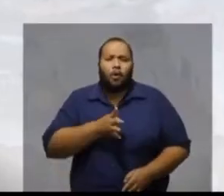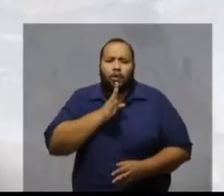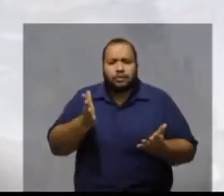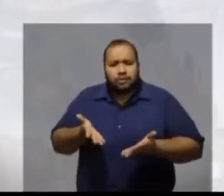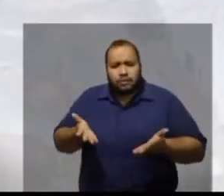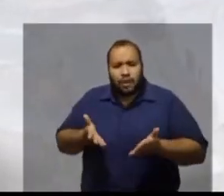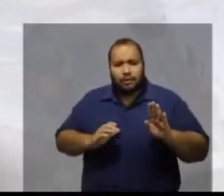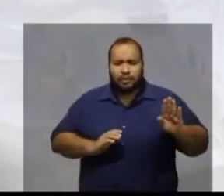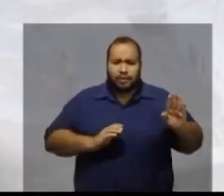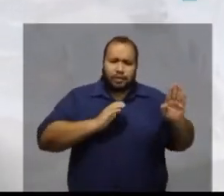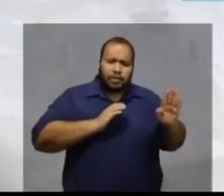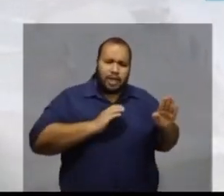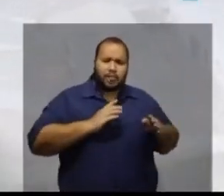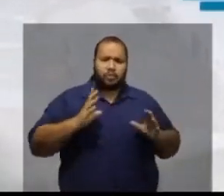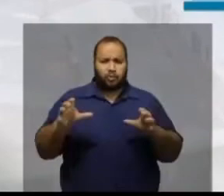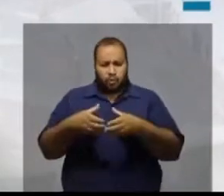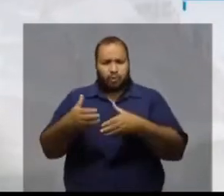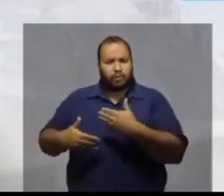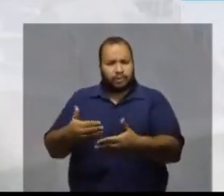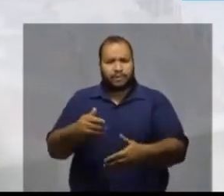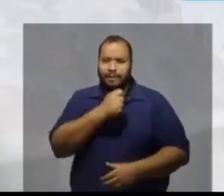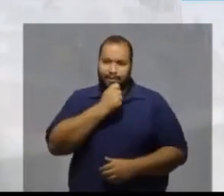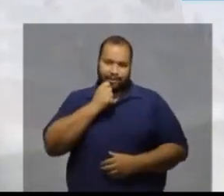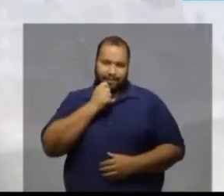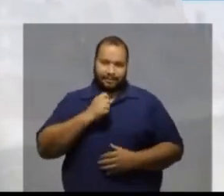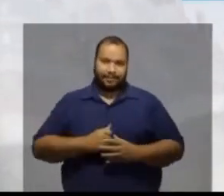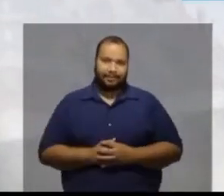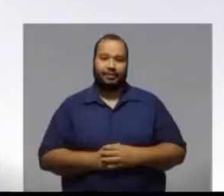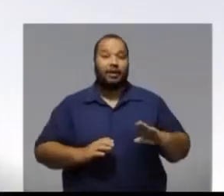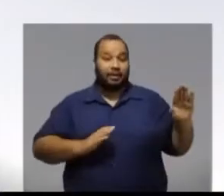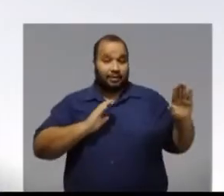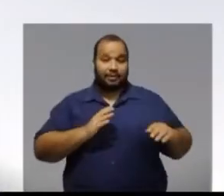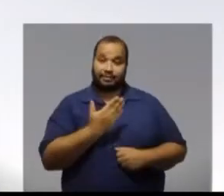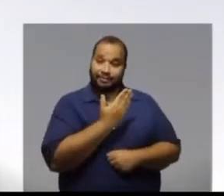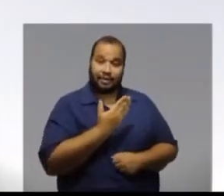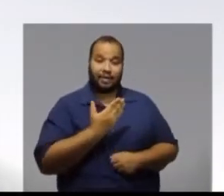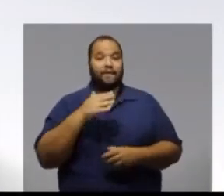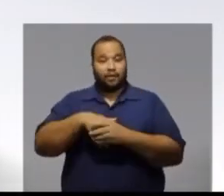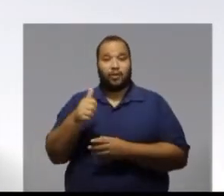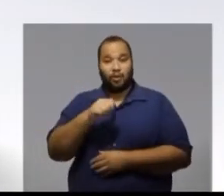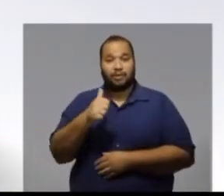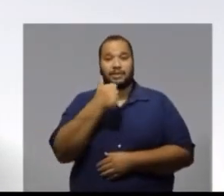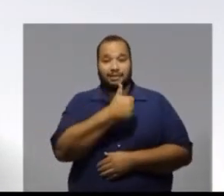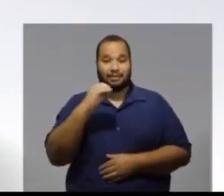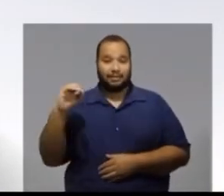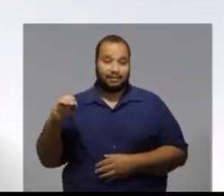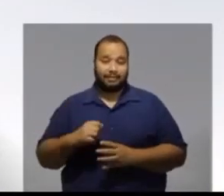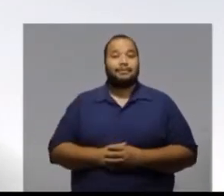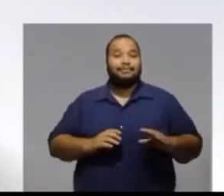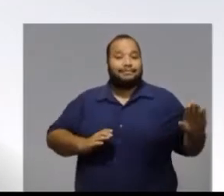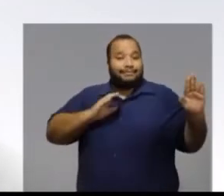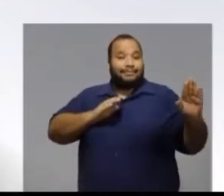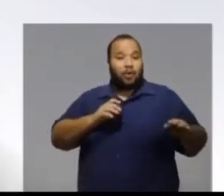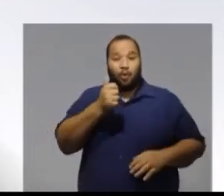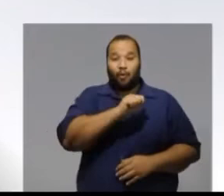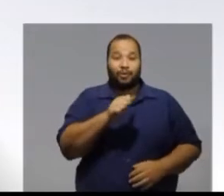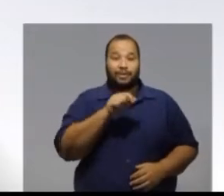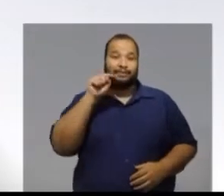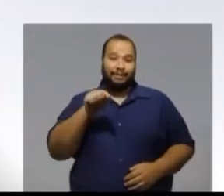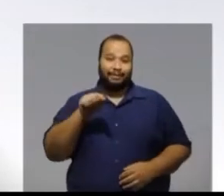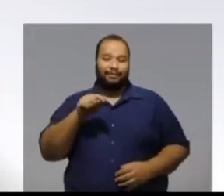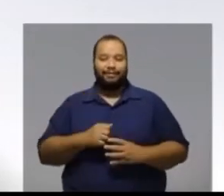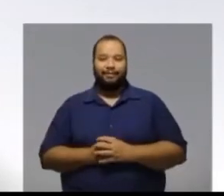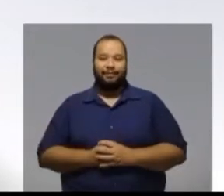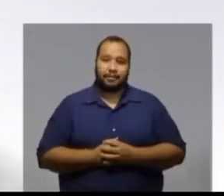Conheça agora os candidatos progressistas de Macapá. Pastora Mara Magave, 11-100. Professora Jane